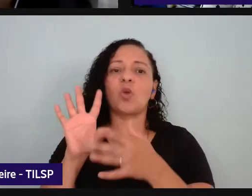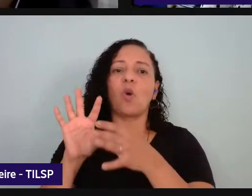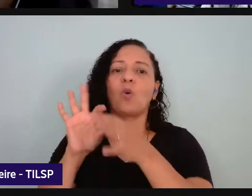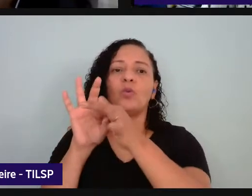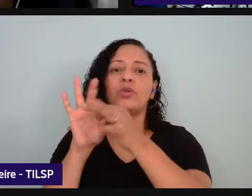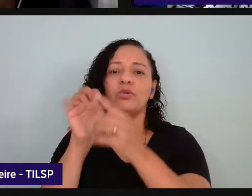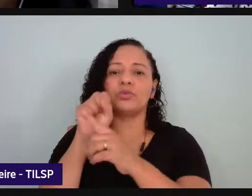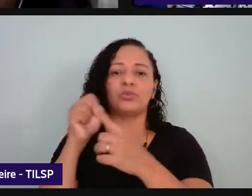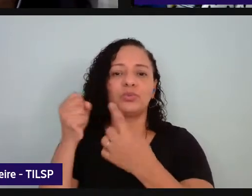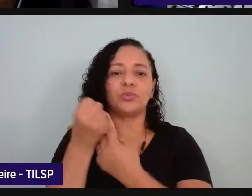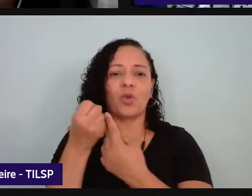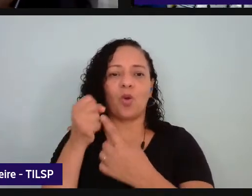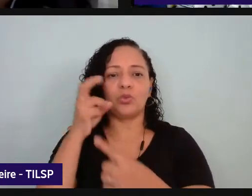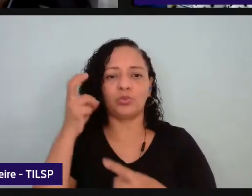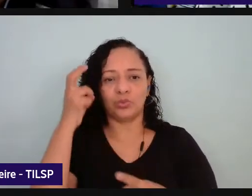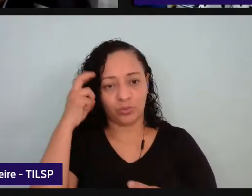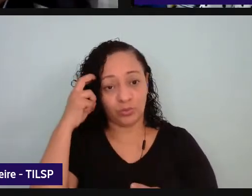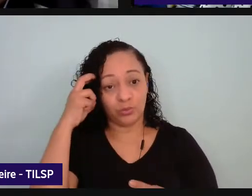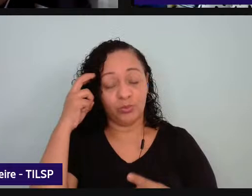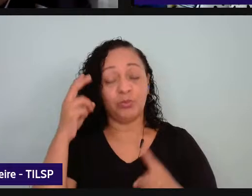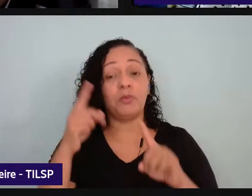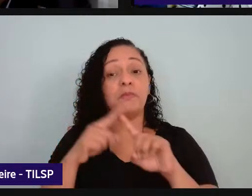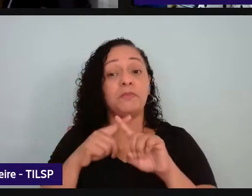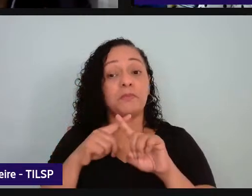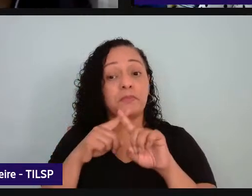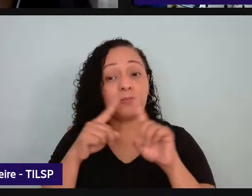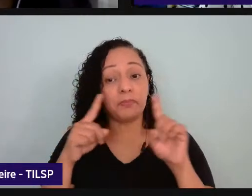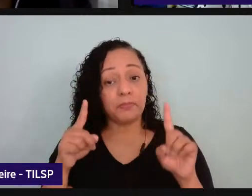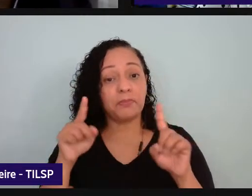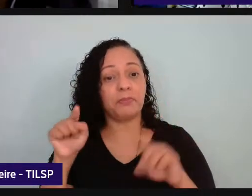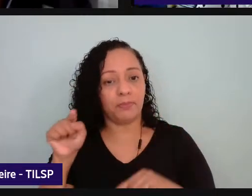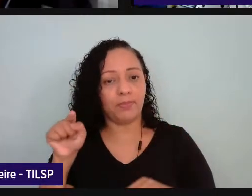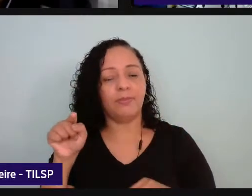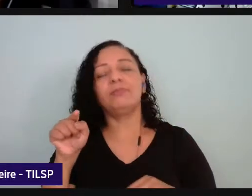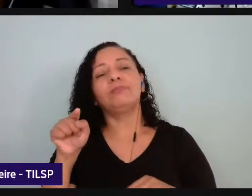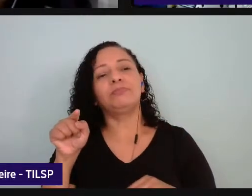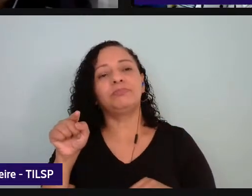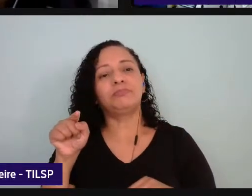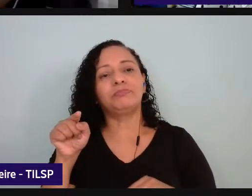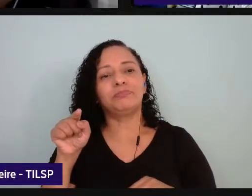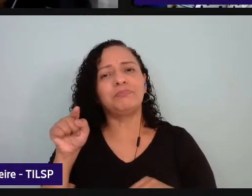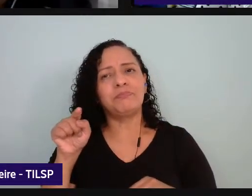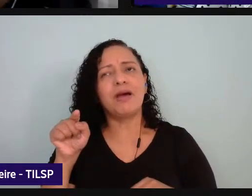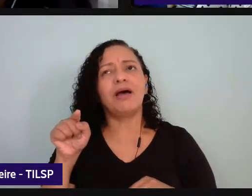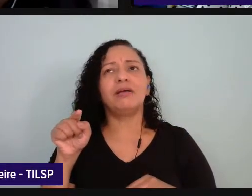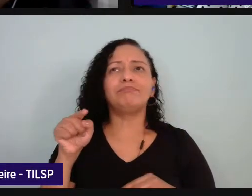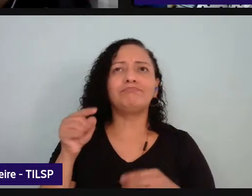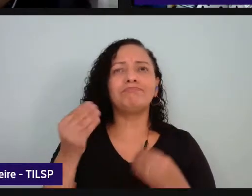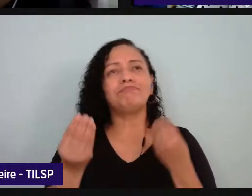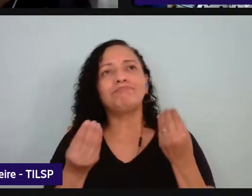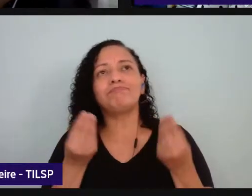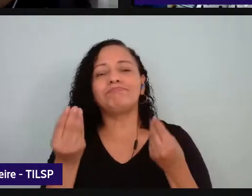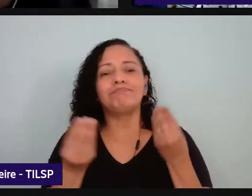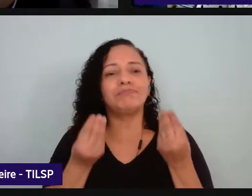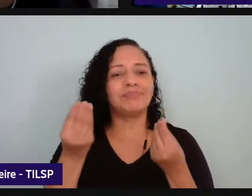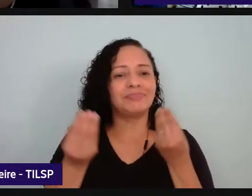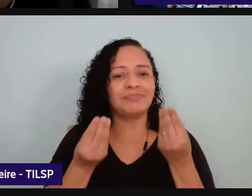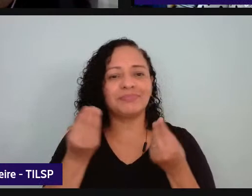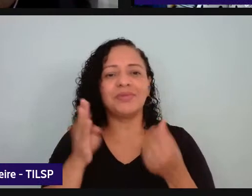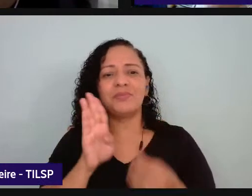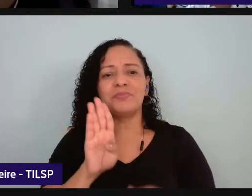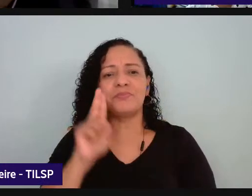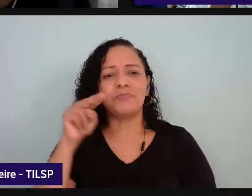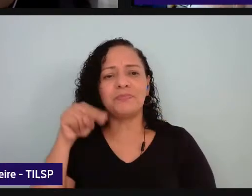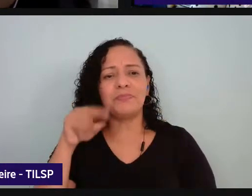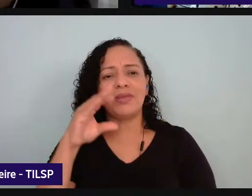embora isso seja bem fragilizado vamos lá na BNCC a gente